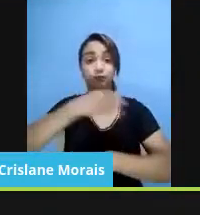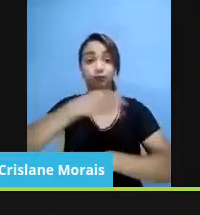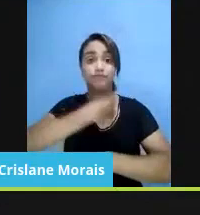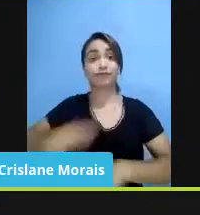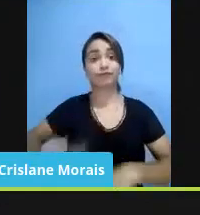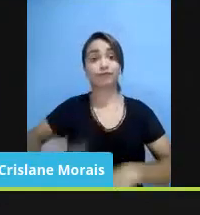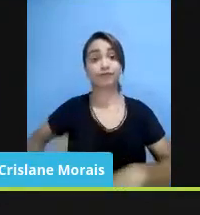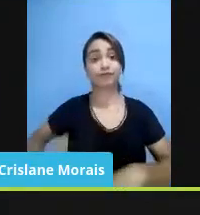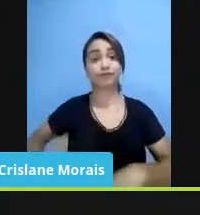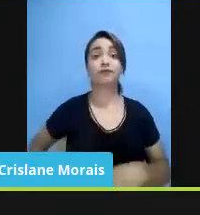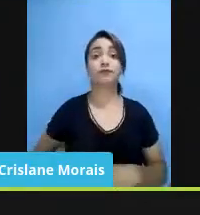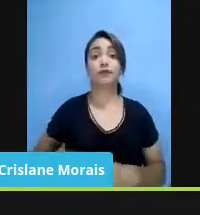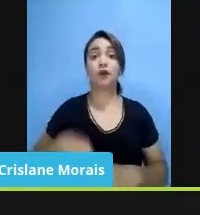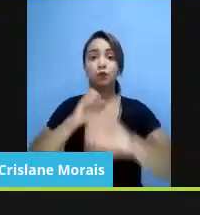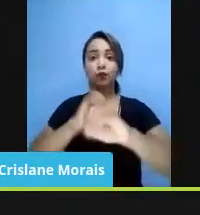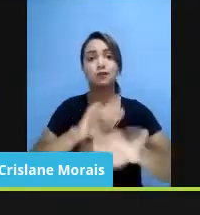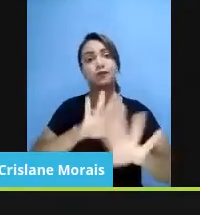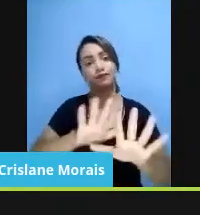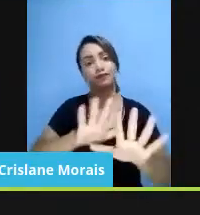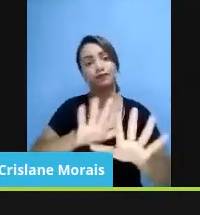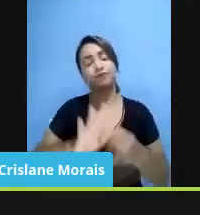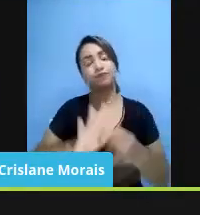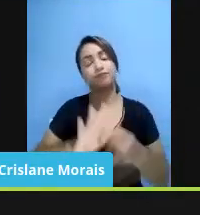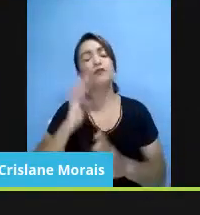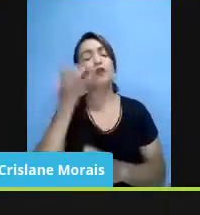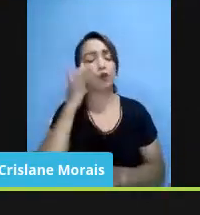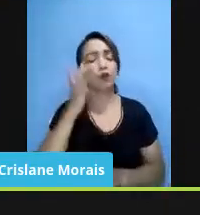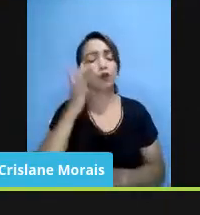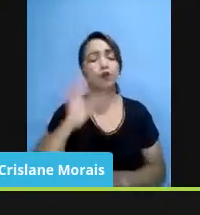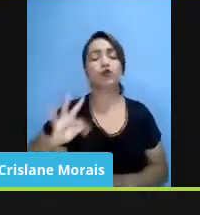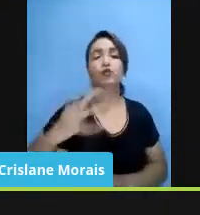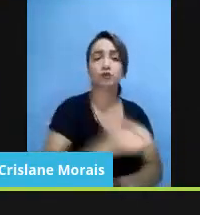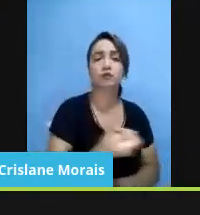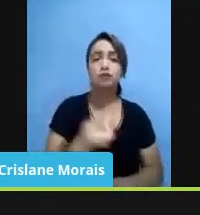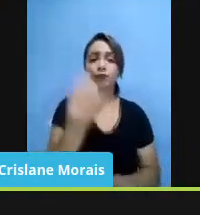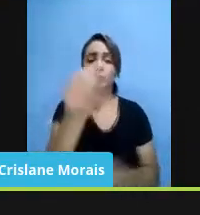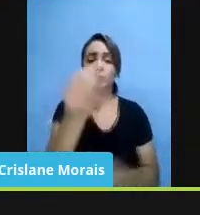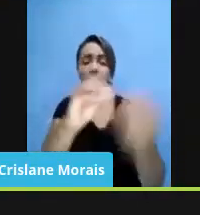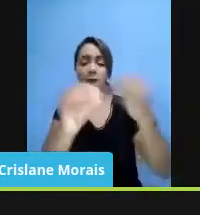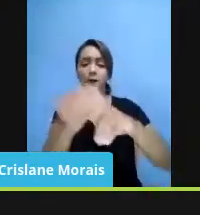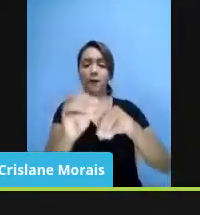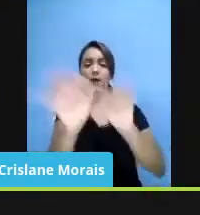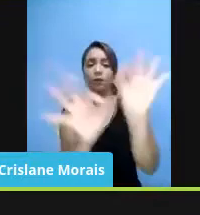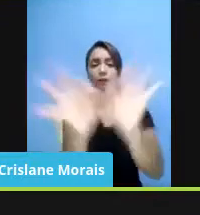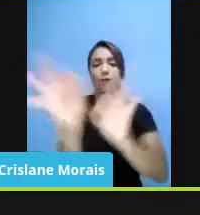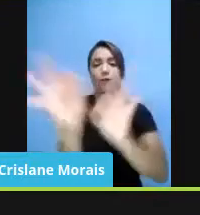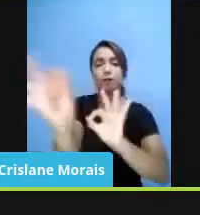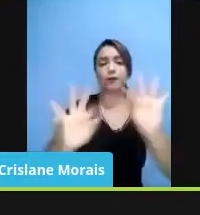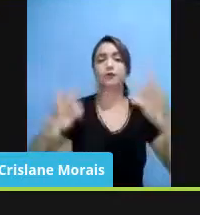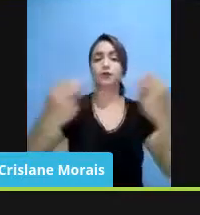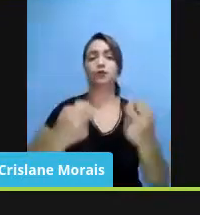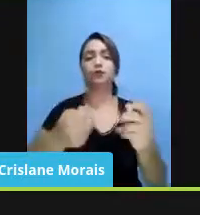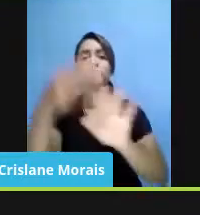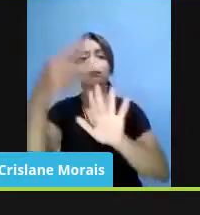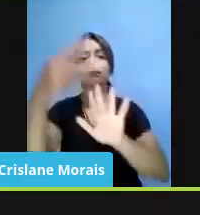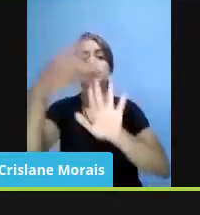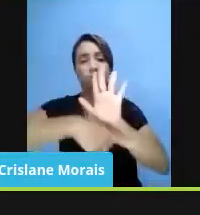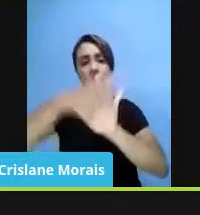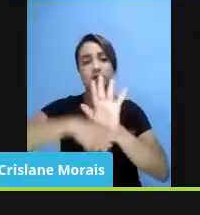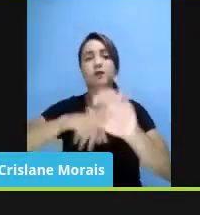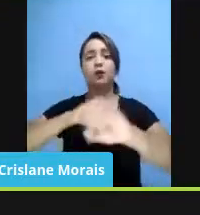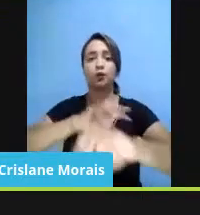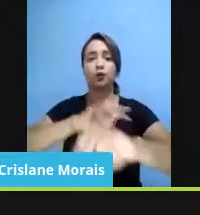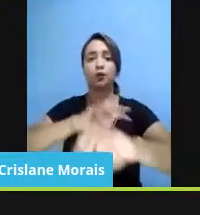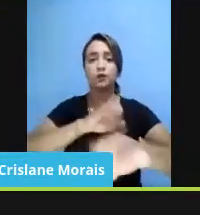faz parte da ideia de você capturar essas instituições e formatá-las de acordo com esse projeto educacional moral do